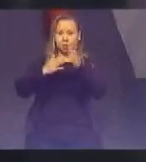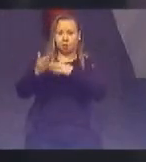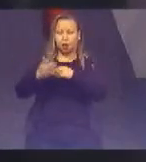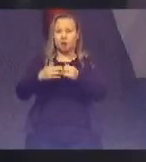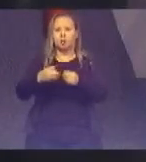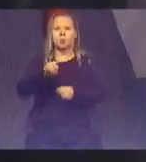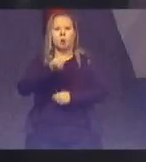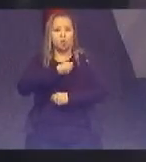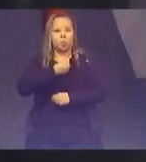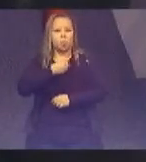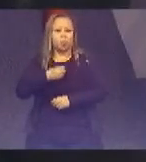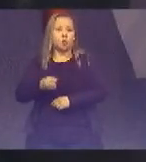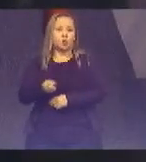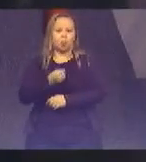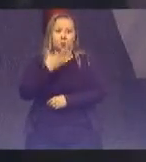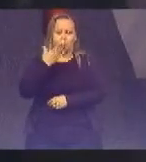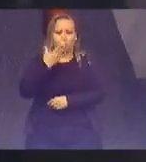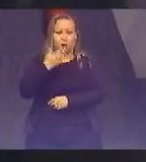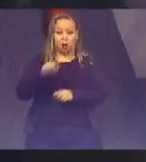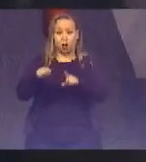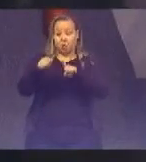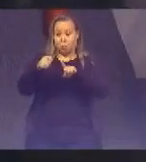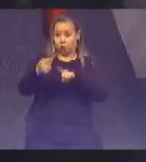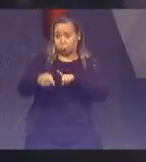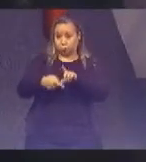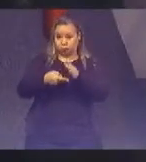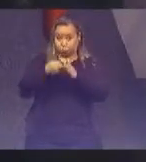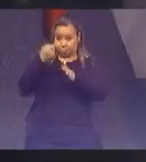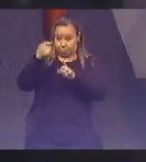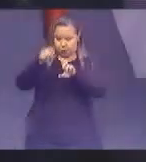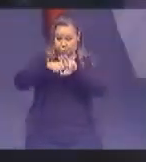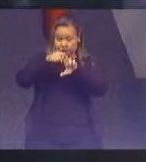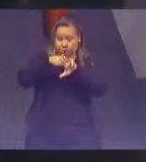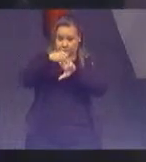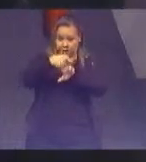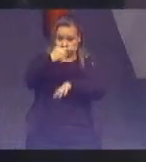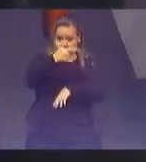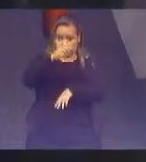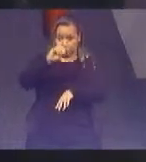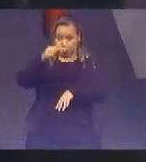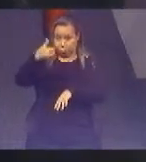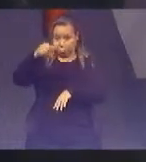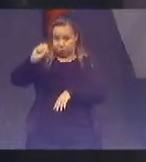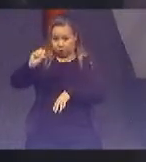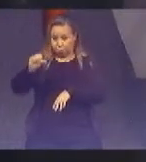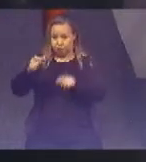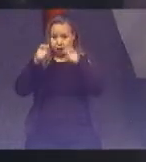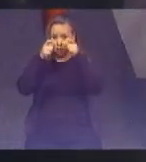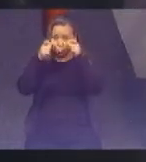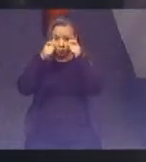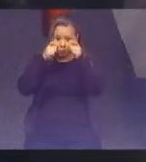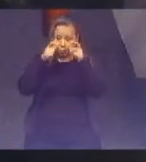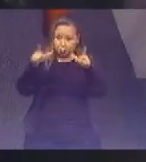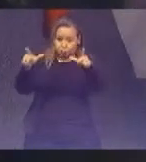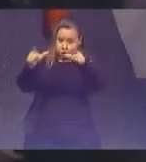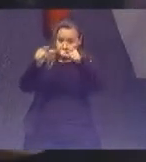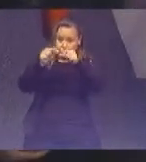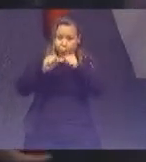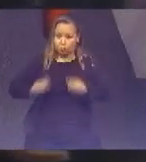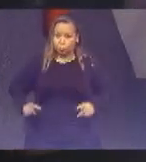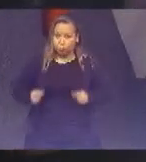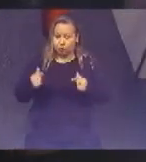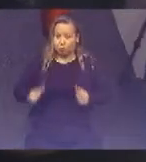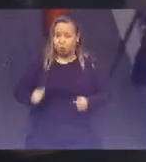Apenas no primeiro trimestre de 2019, já observamos 8% de redução de gastos com